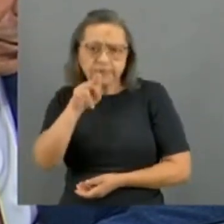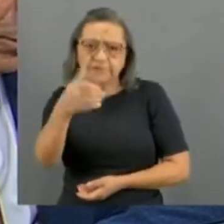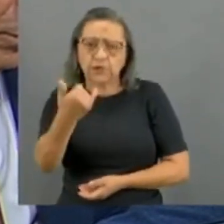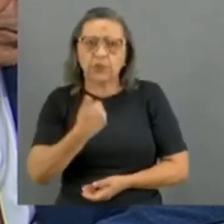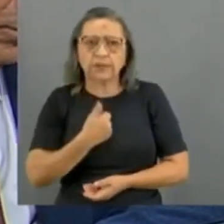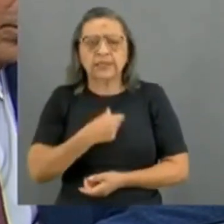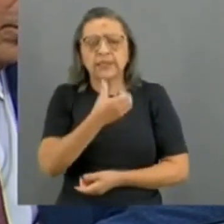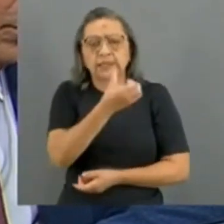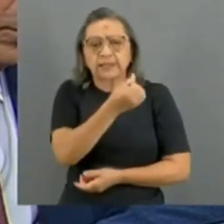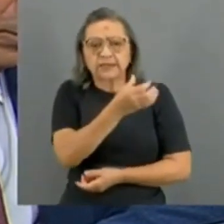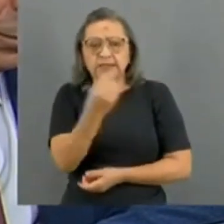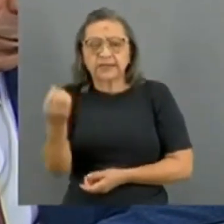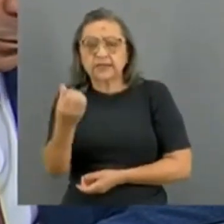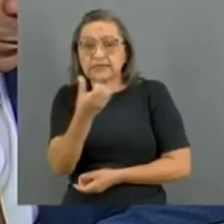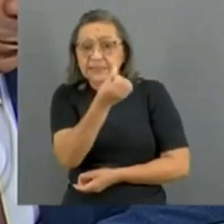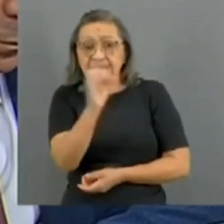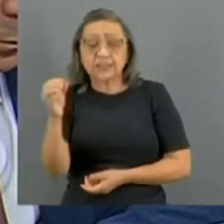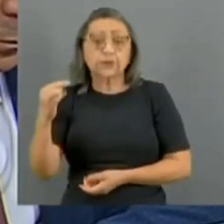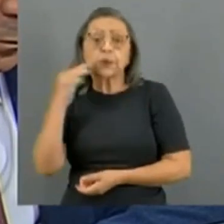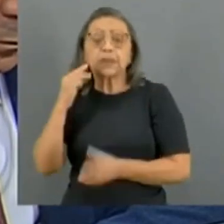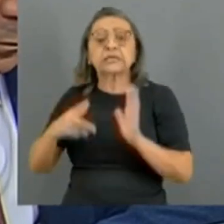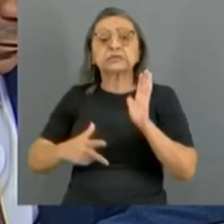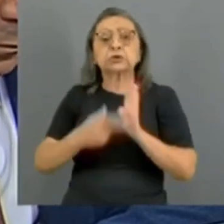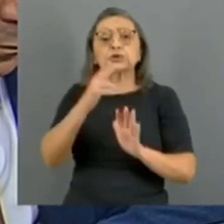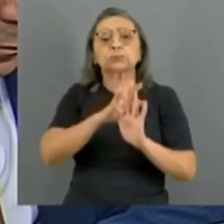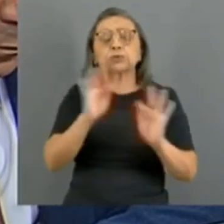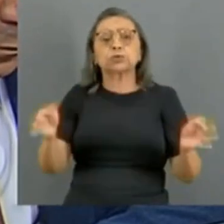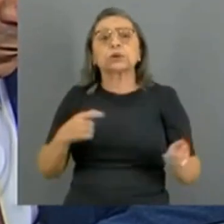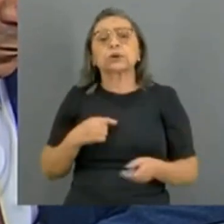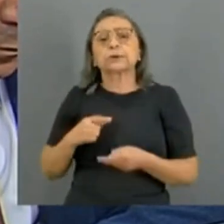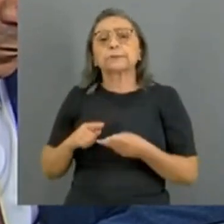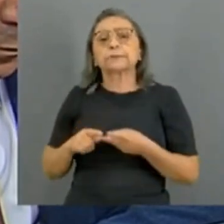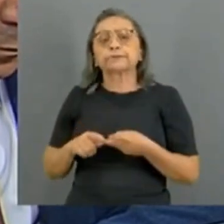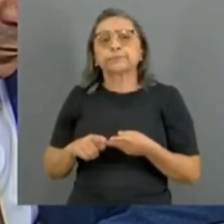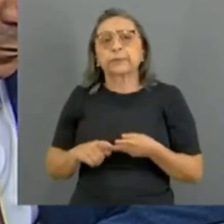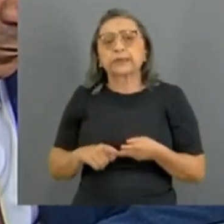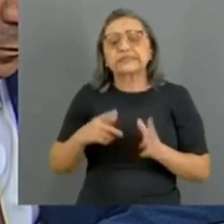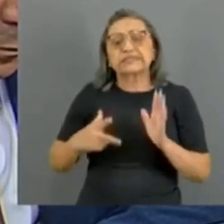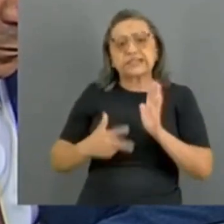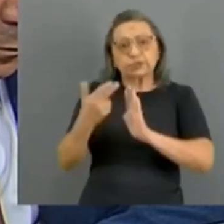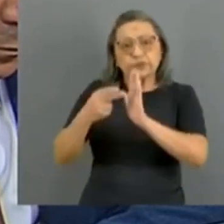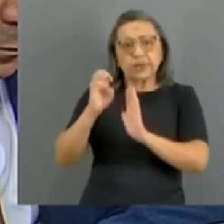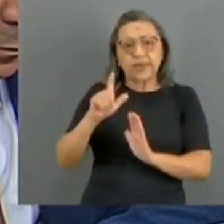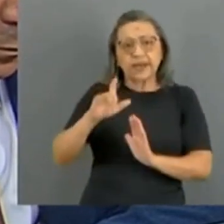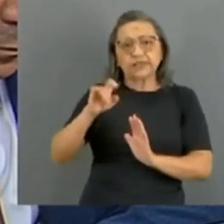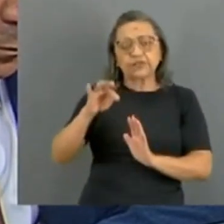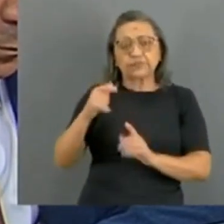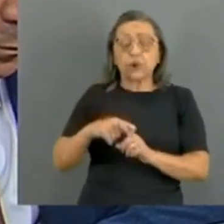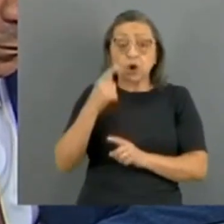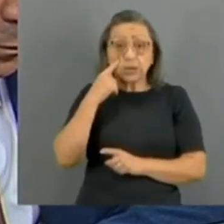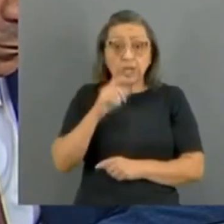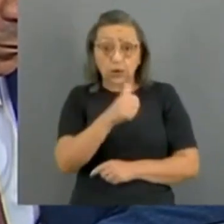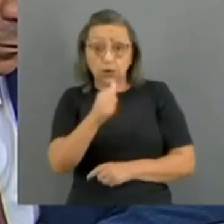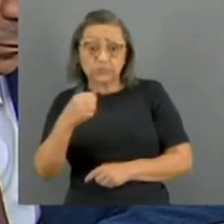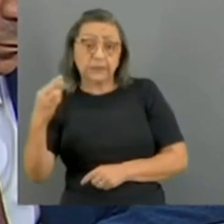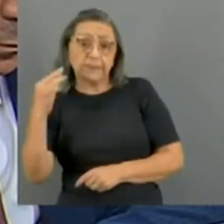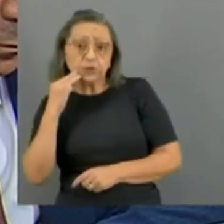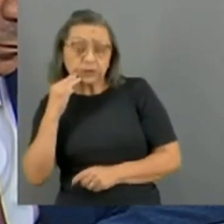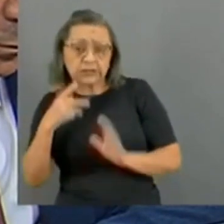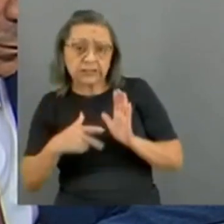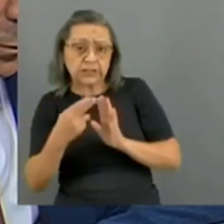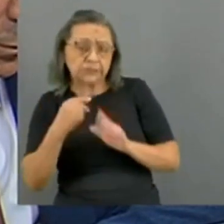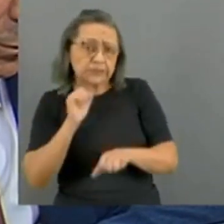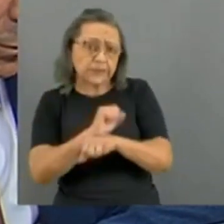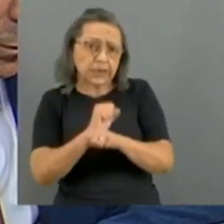600 milhões para a questão da cirurgia eletiva, e é onde que eu quero entrar nessa situação aqui das cirurgias eletivas. Aqui, 11 milhões de cirurgias eletivas em espera,